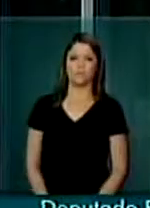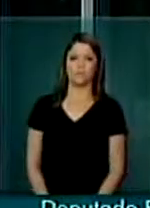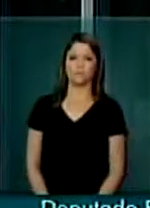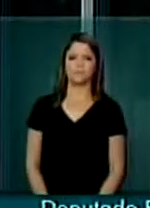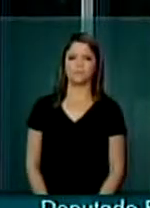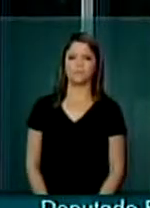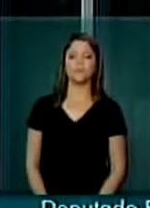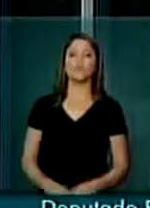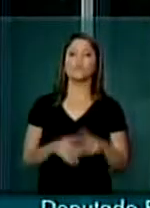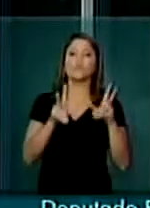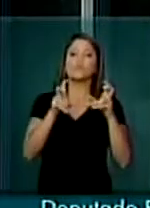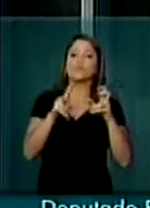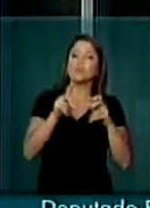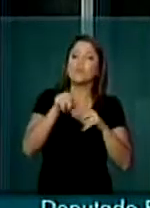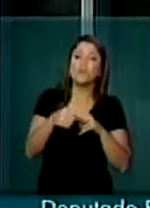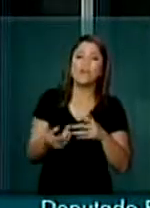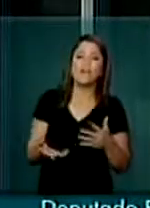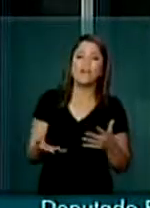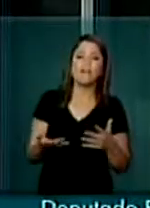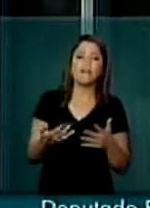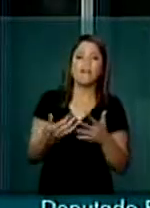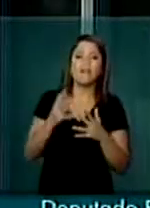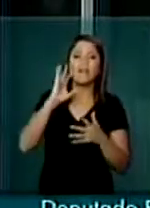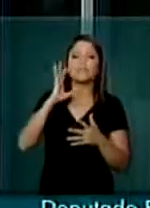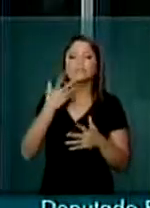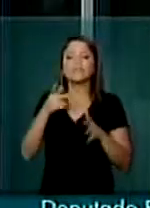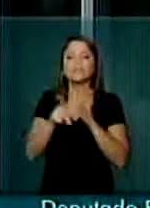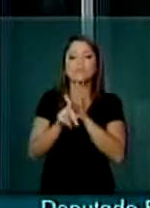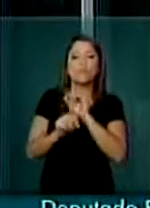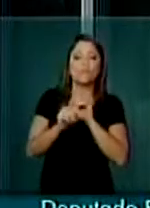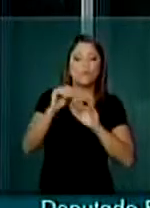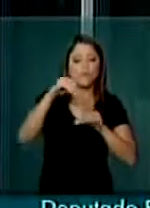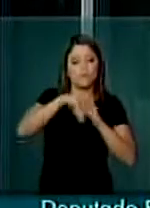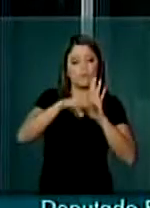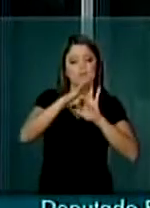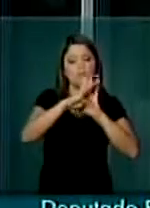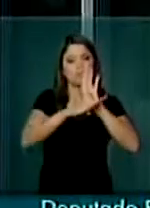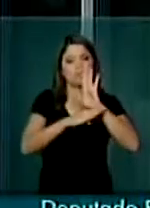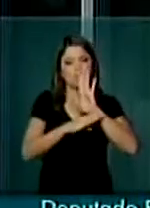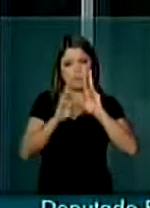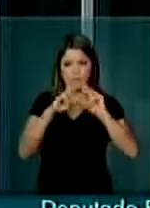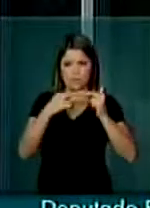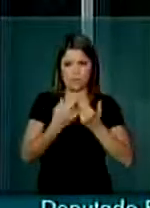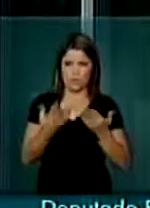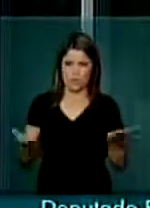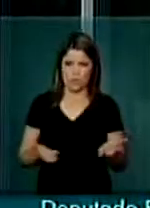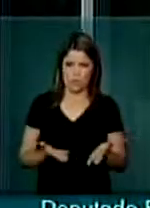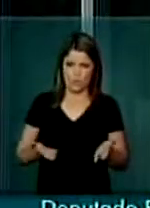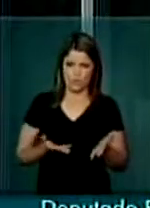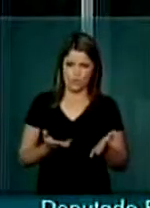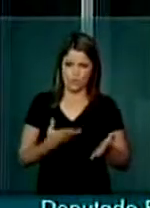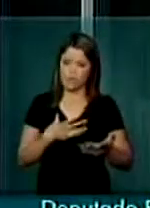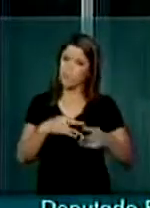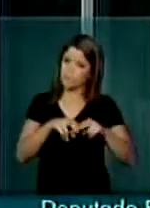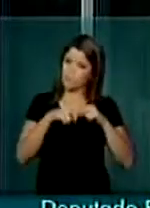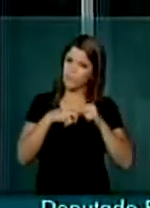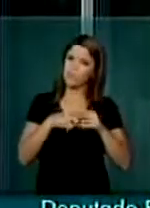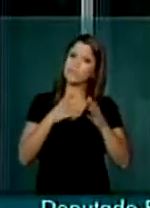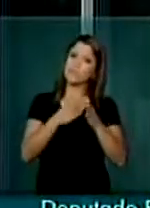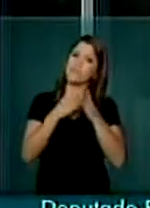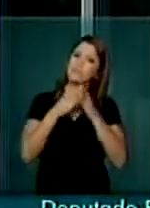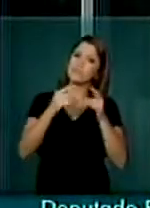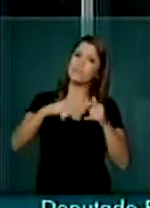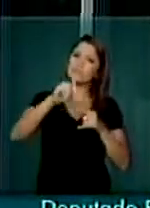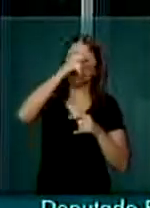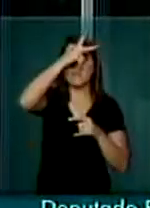O assunto não foi deliberado pela inclusão de pauta na reunião de hoje. E atendendo uma reivindicação